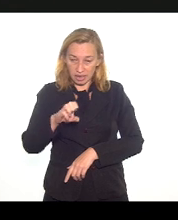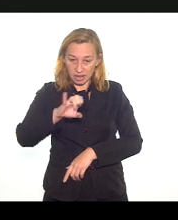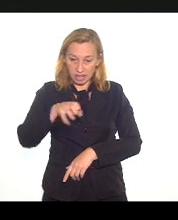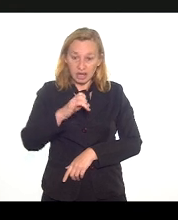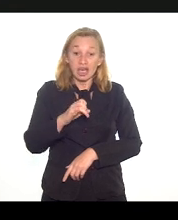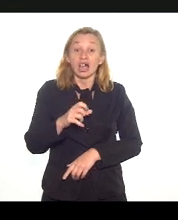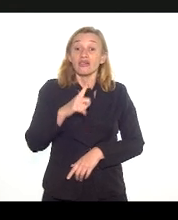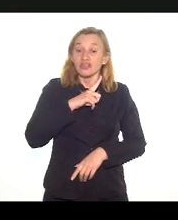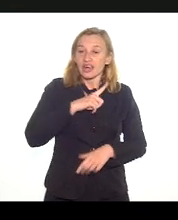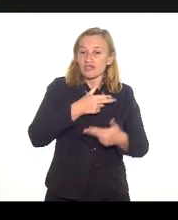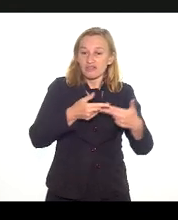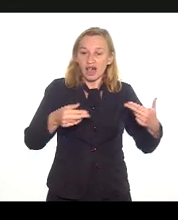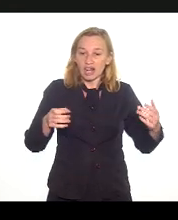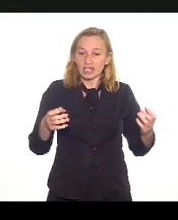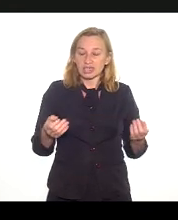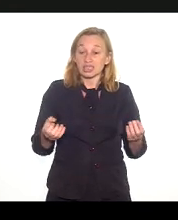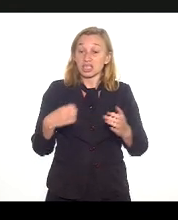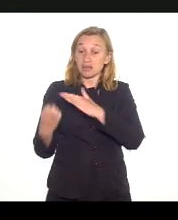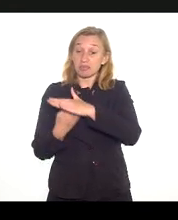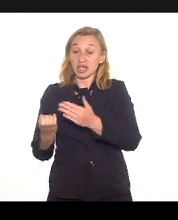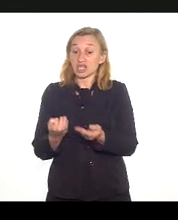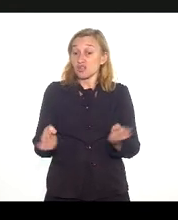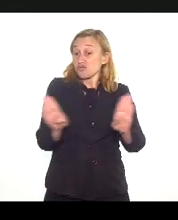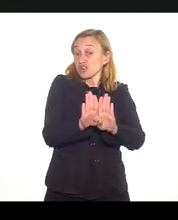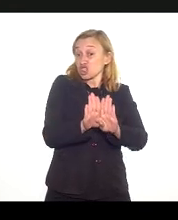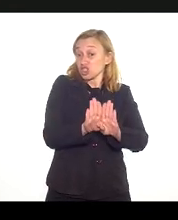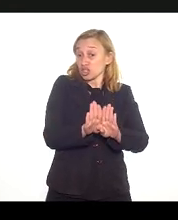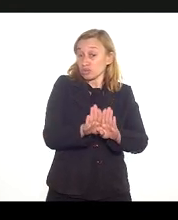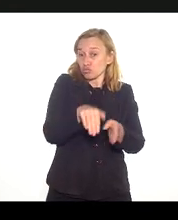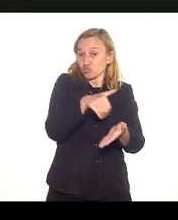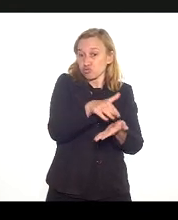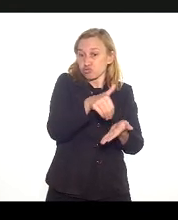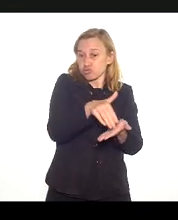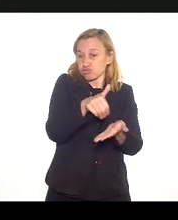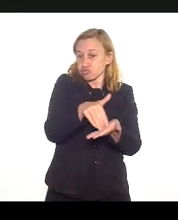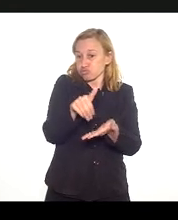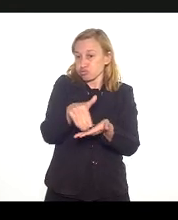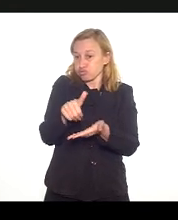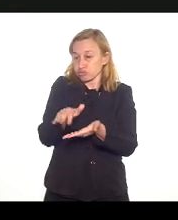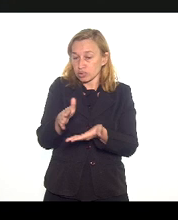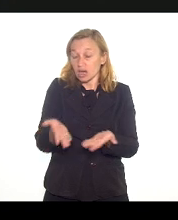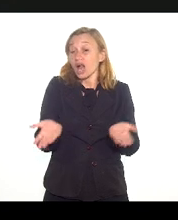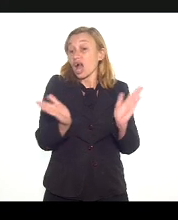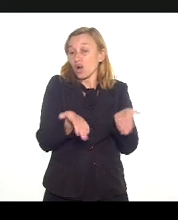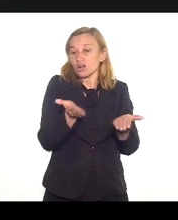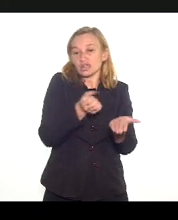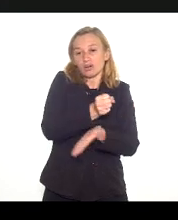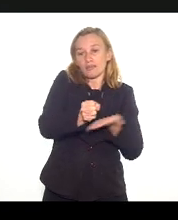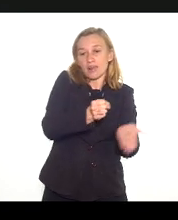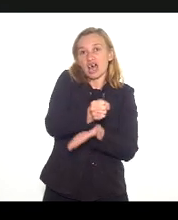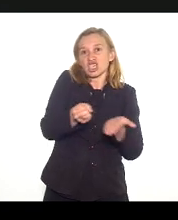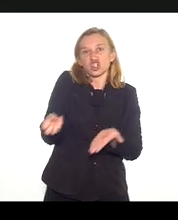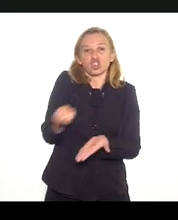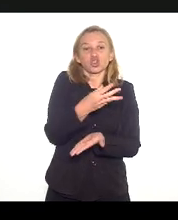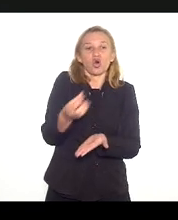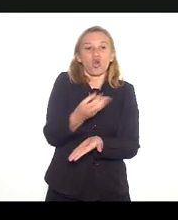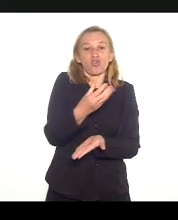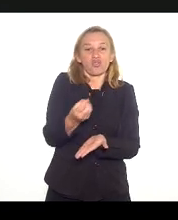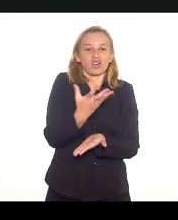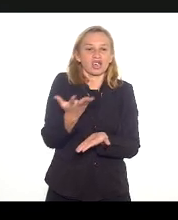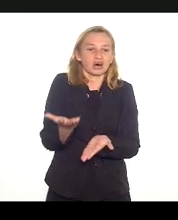muita empresa fechando e não comunicando demissão. É agora, você tem uma base nova chamada E-Social